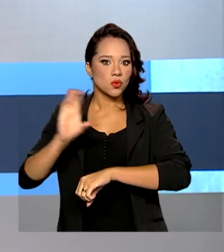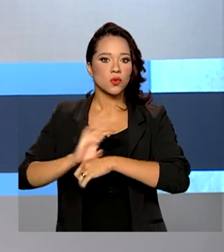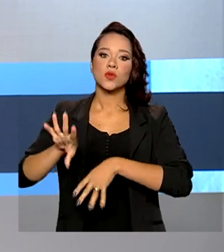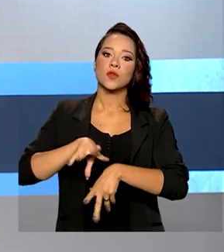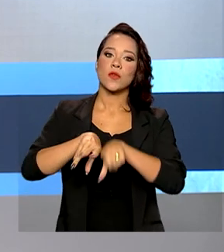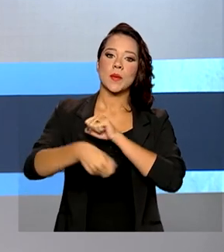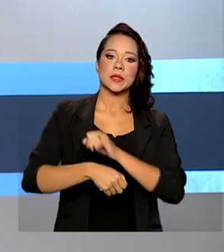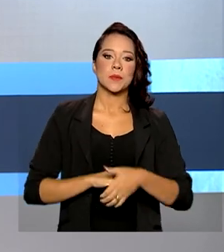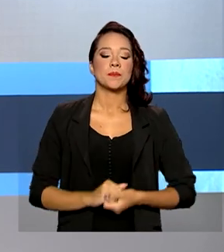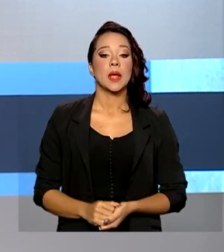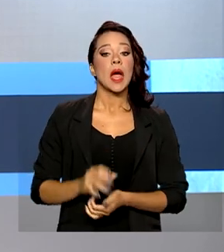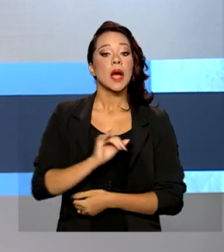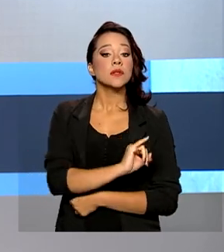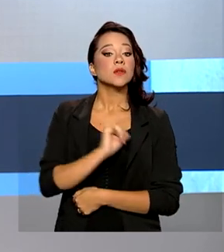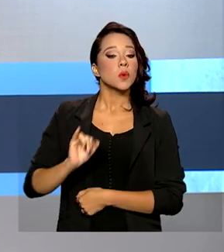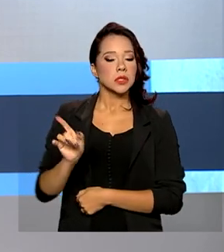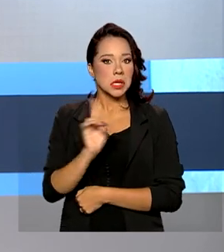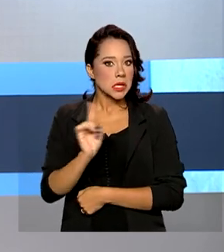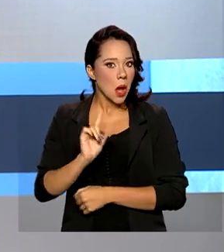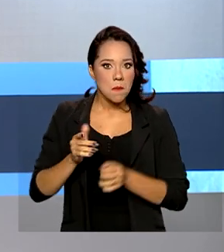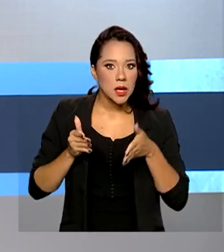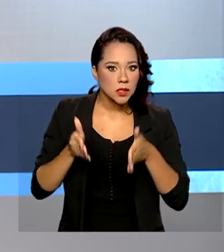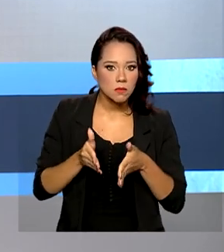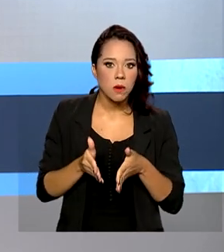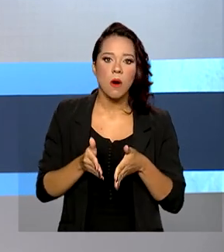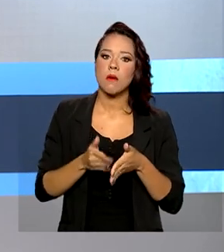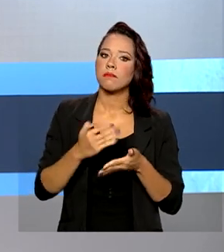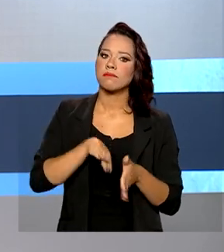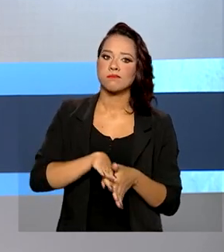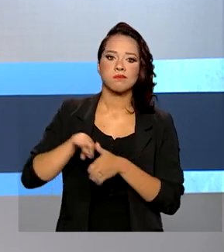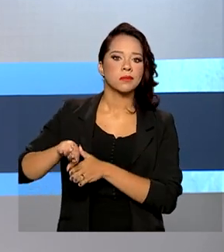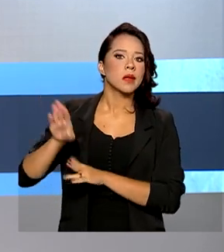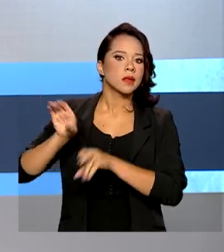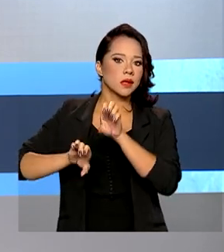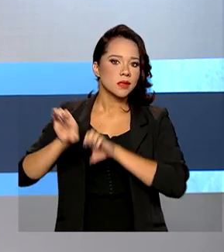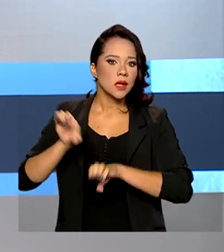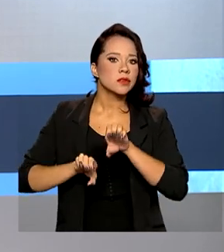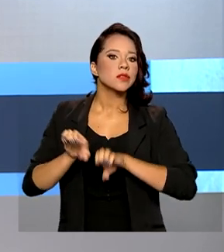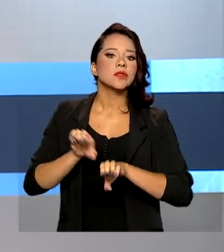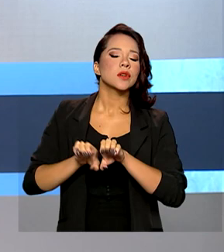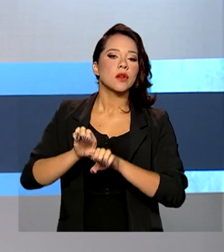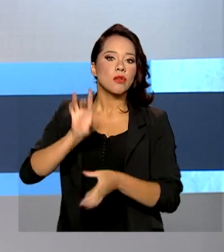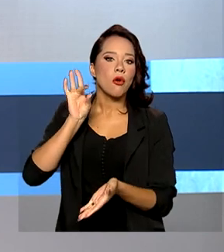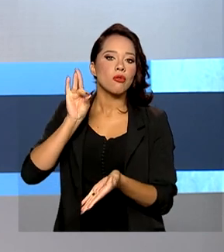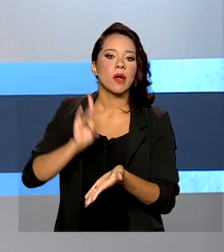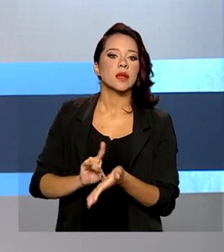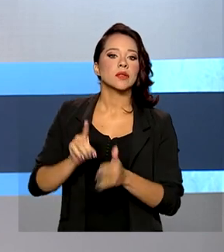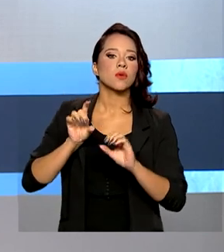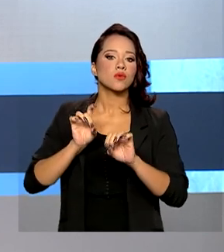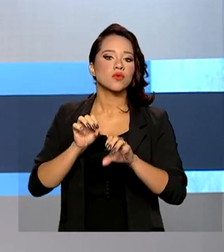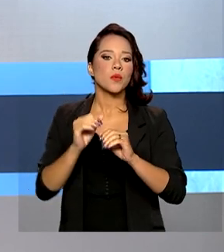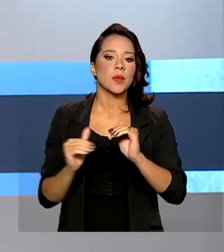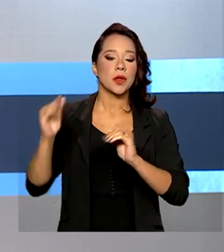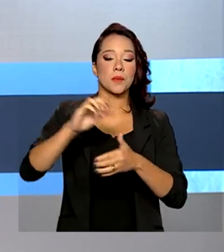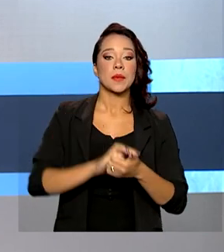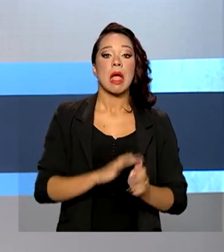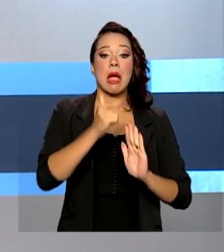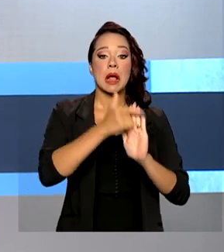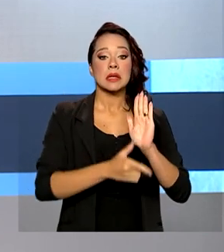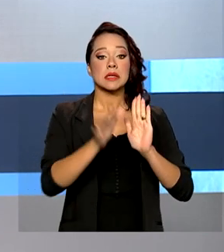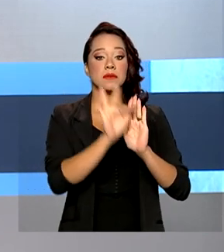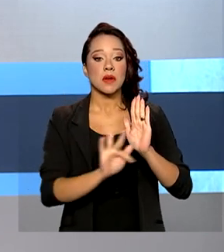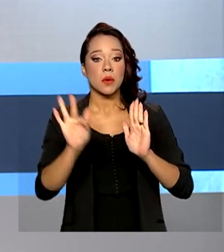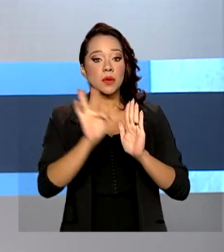graduação. As instituições que não participaram ficaram fora das estatísticas oficiais da educação superior. A lista das